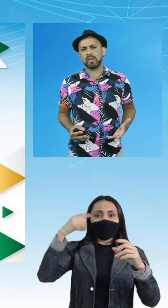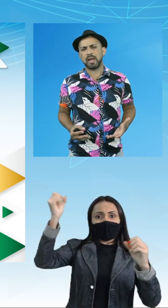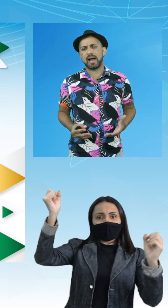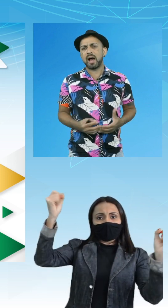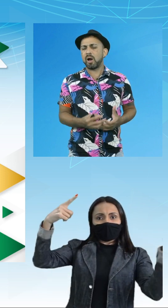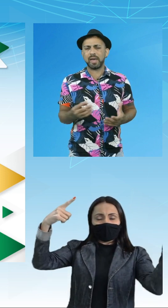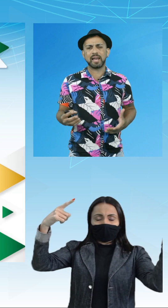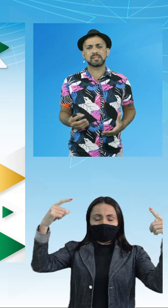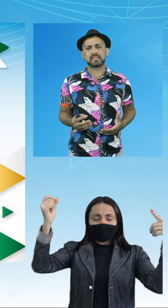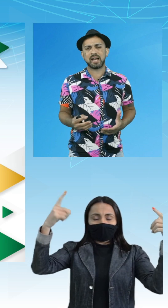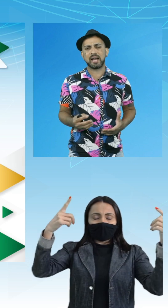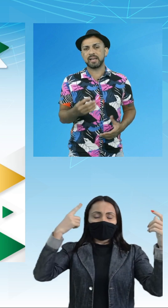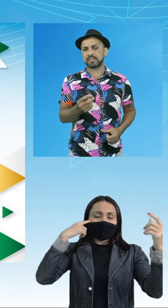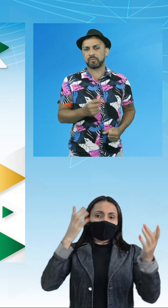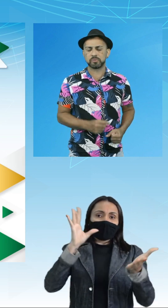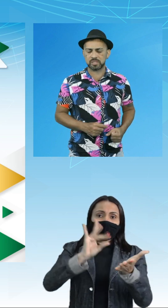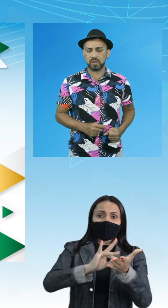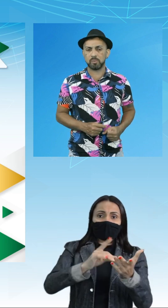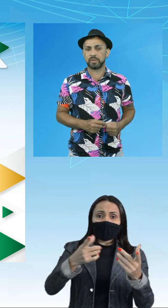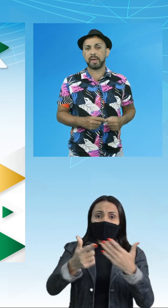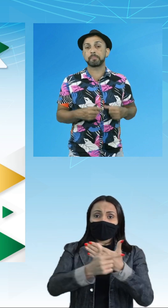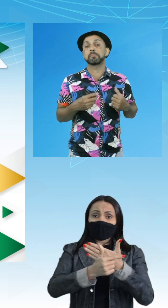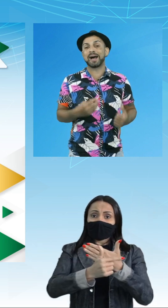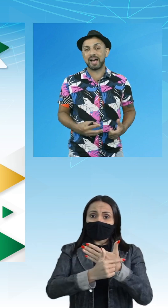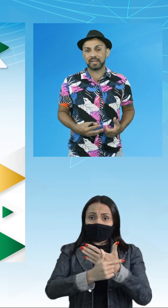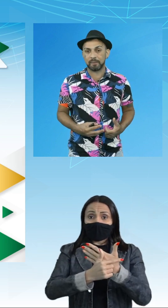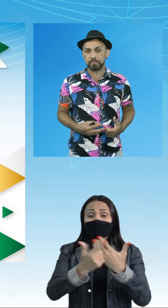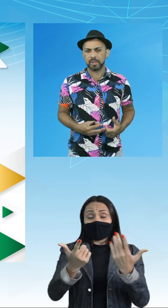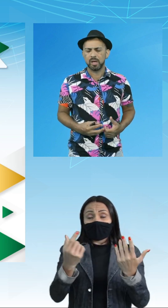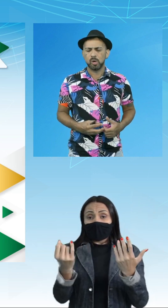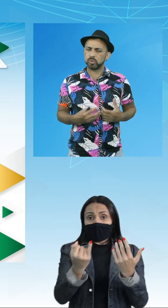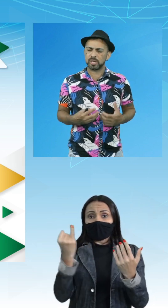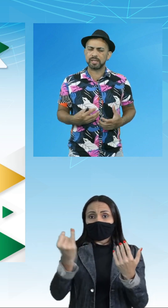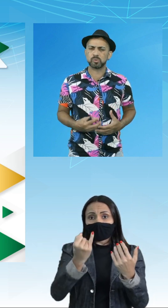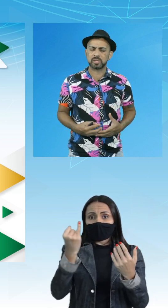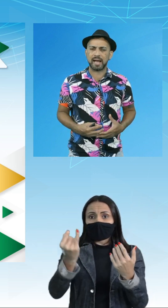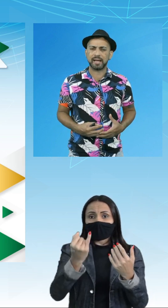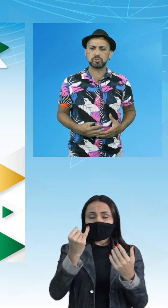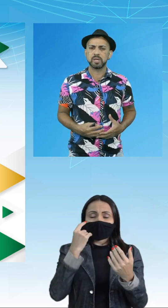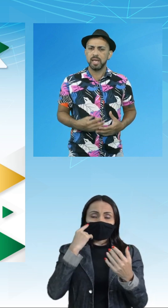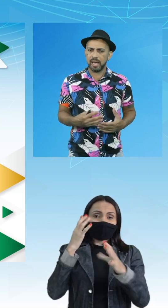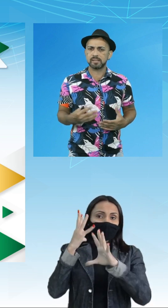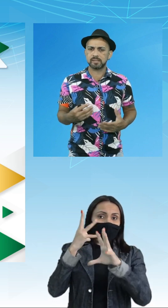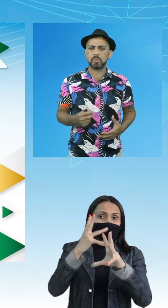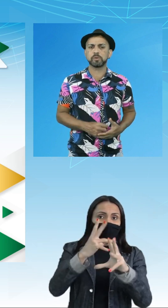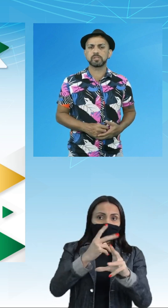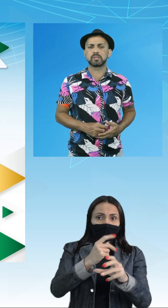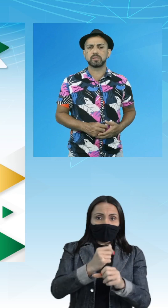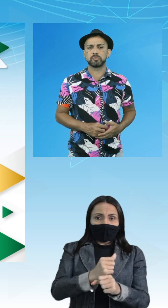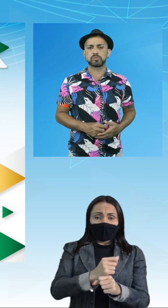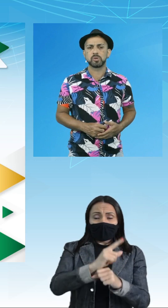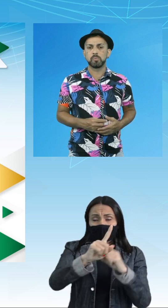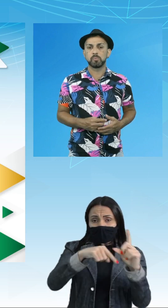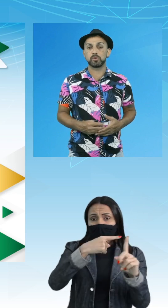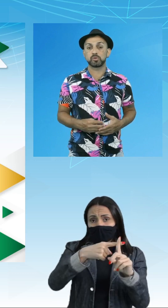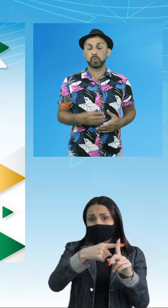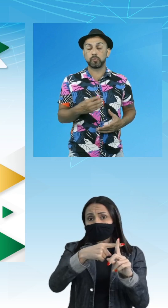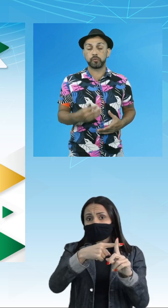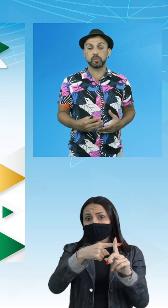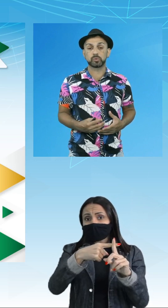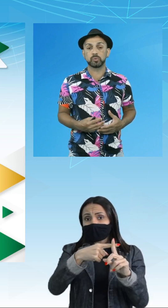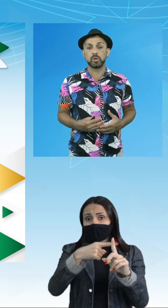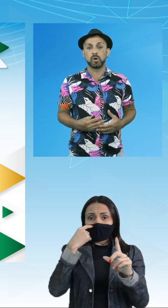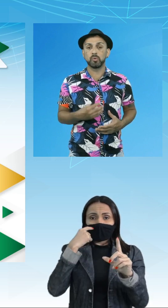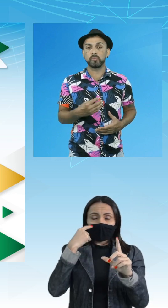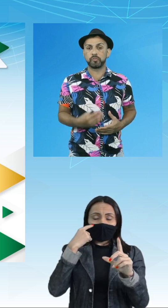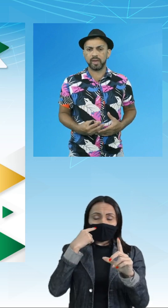E ao realizar essa função, que é primária, os resultados são positivos, pois o